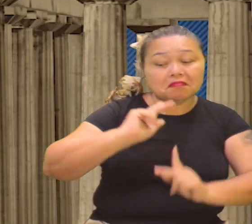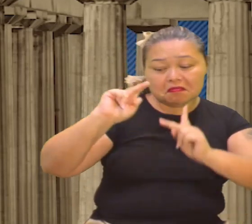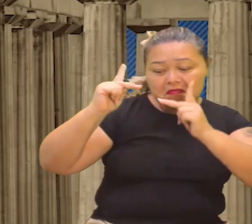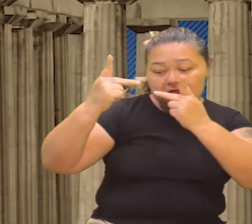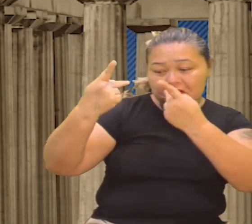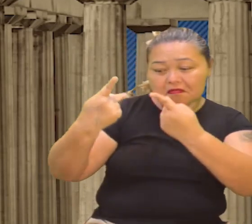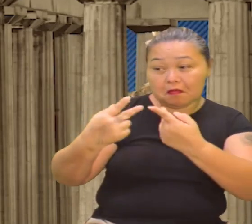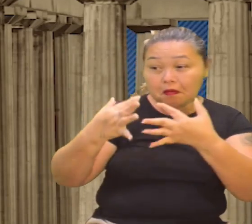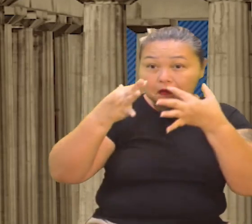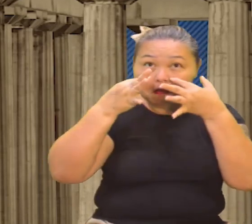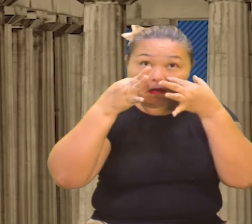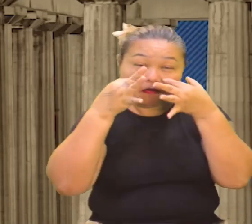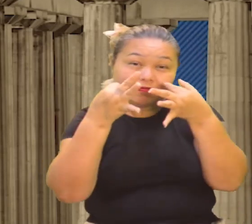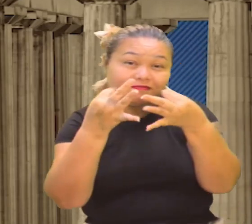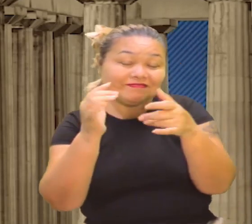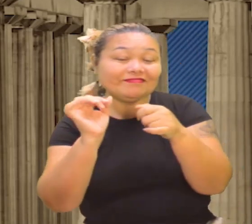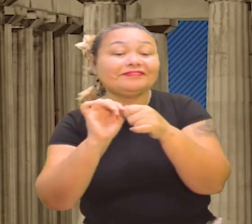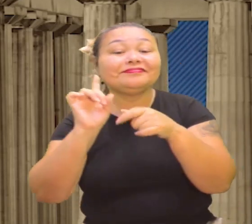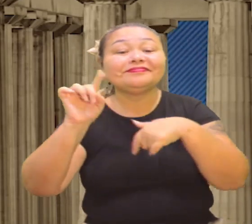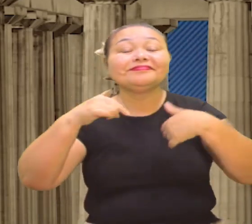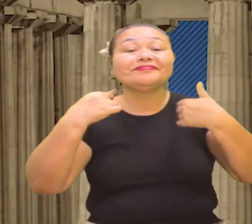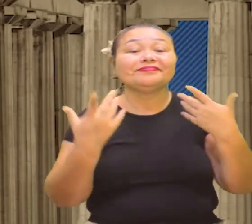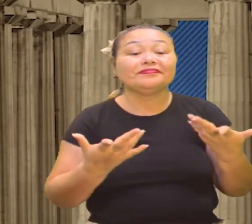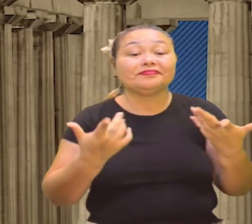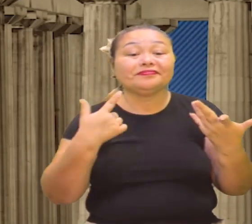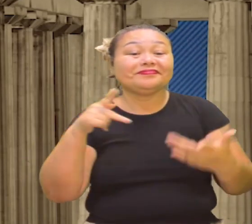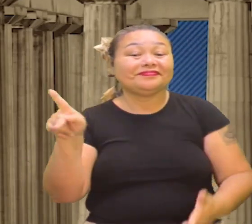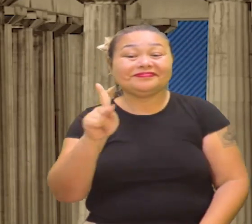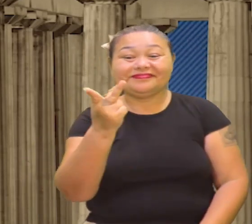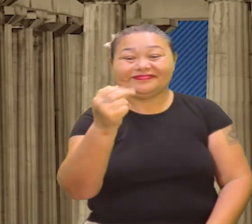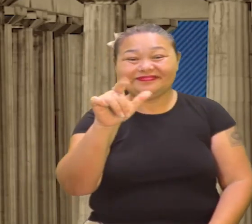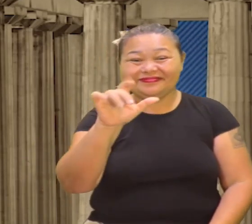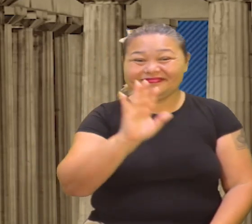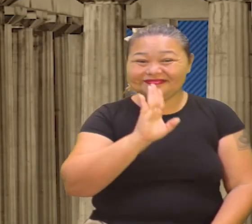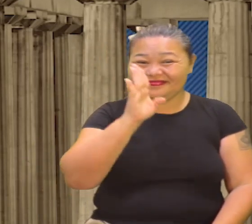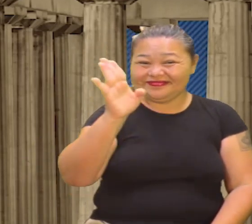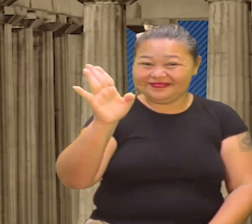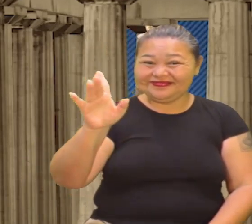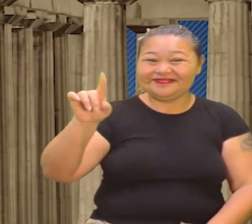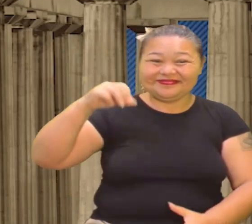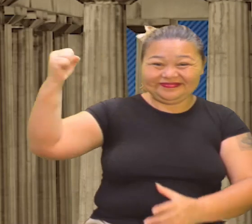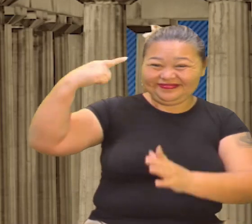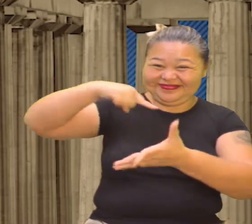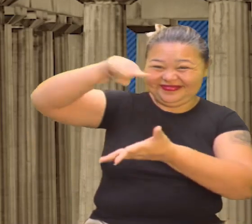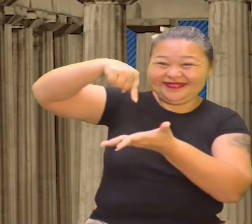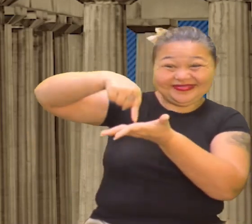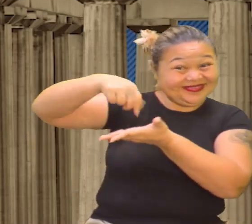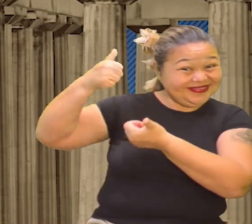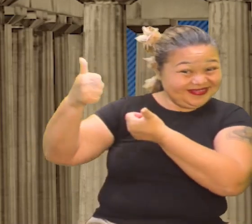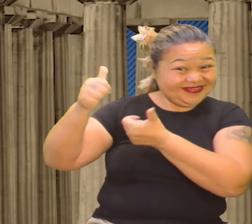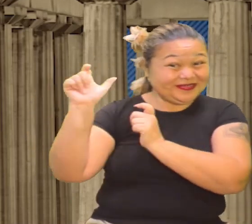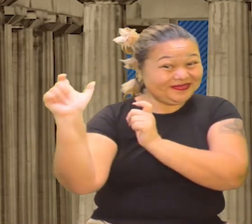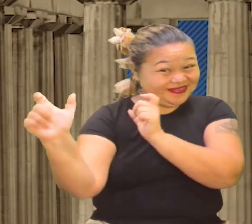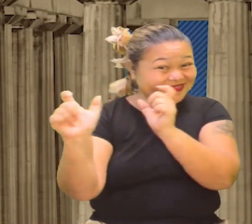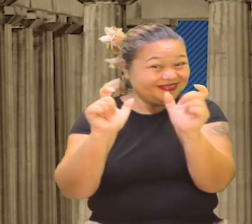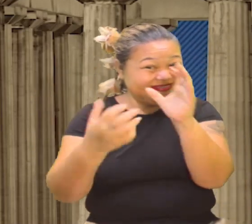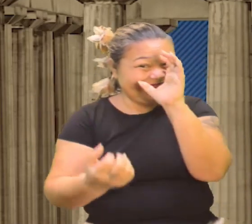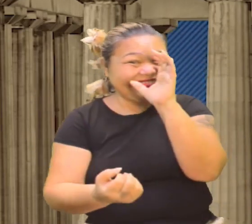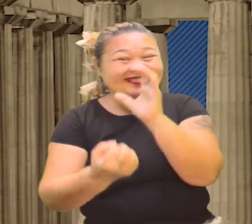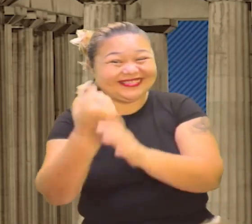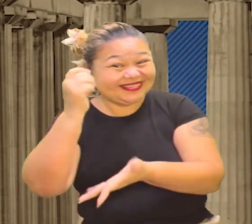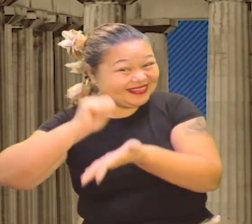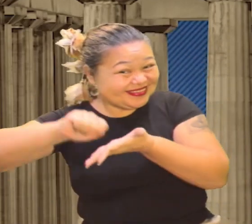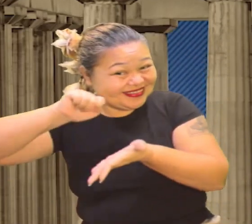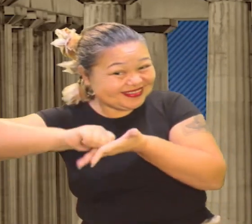Humanismo, renascimento, olha só que legal! Professor Hélio, heliocentrismo. Professor Aldelina, ó! São as palavras que vão surgindo.